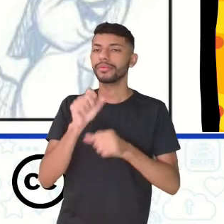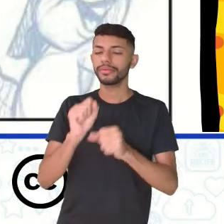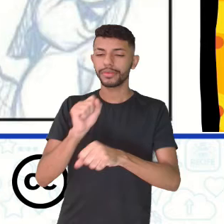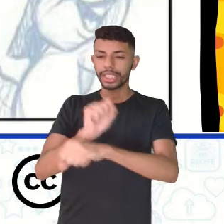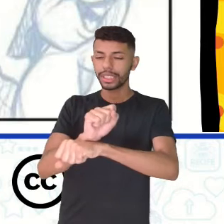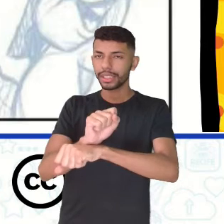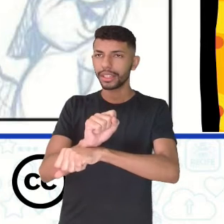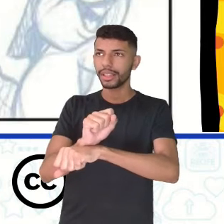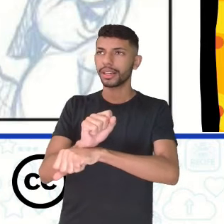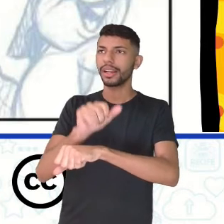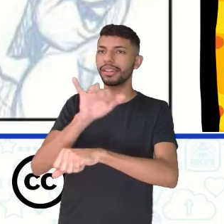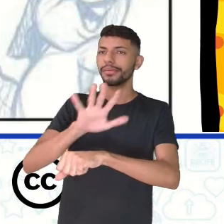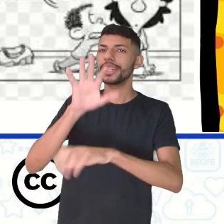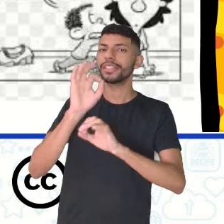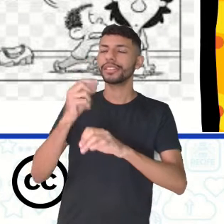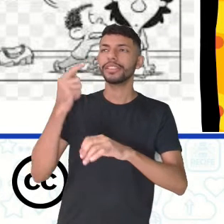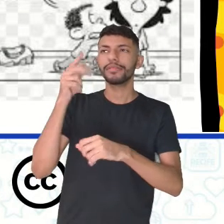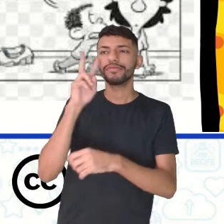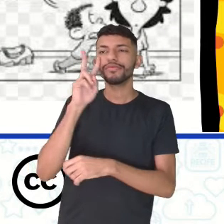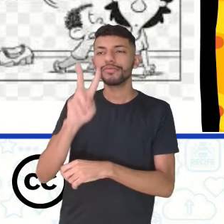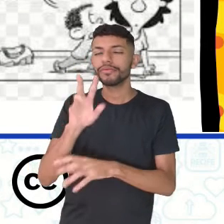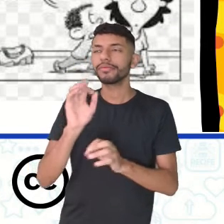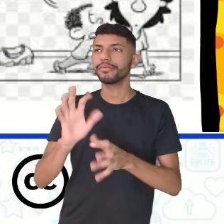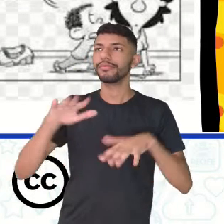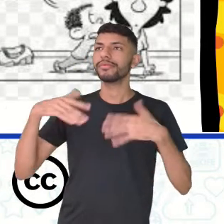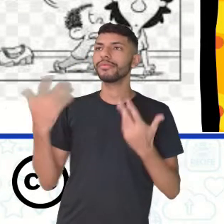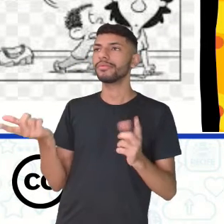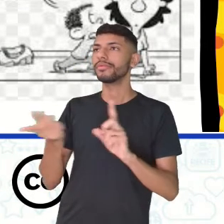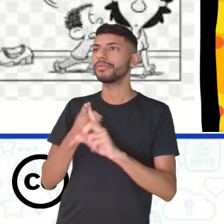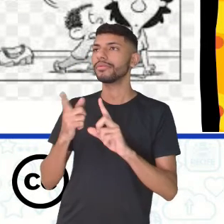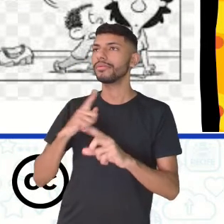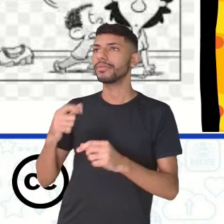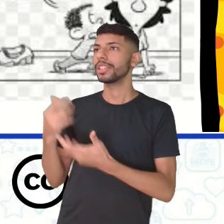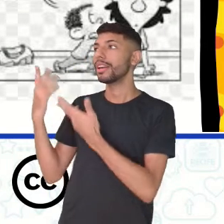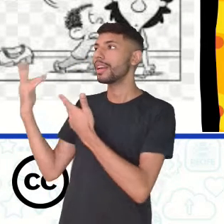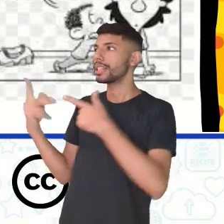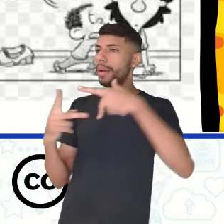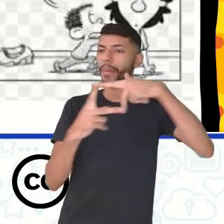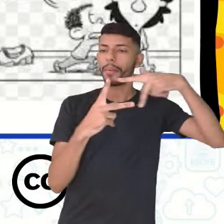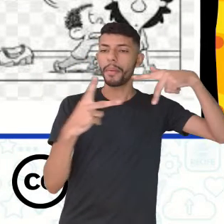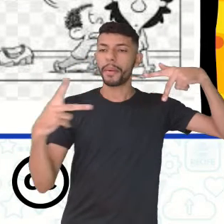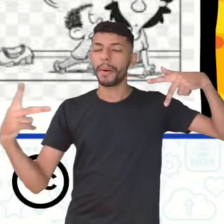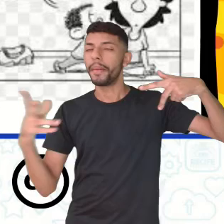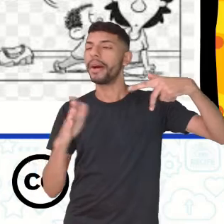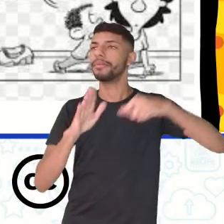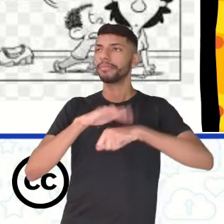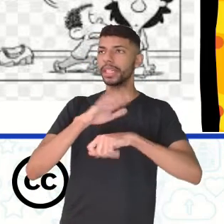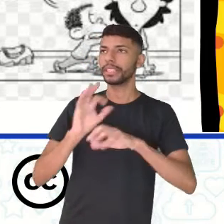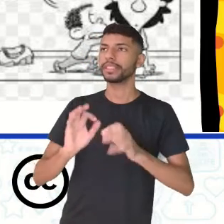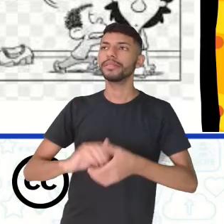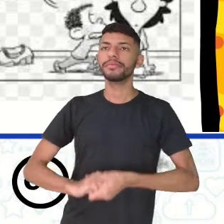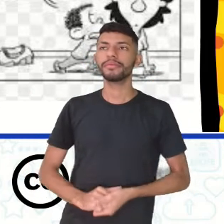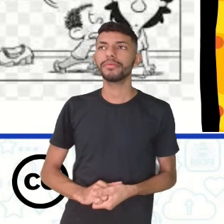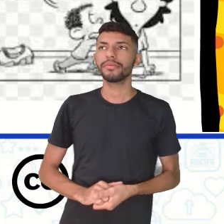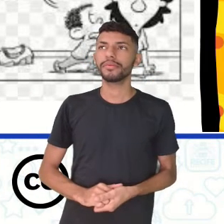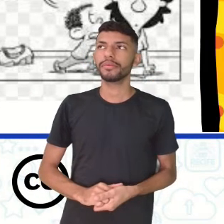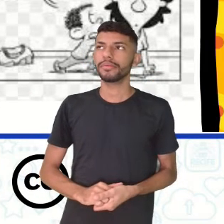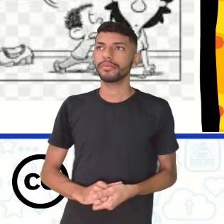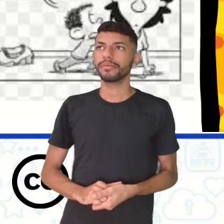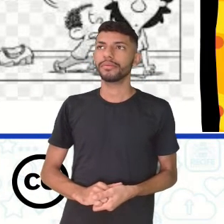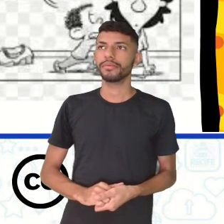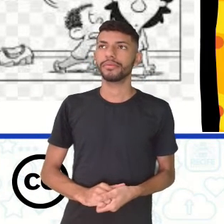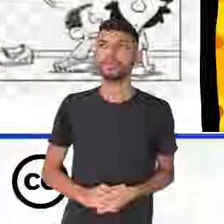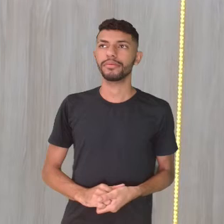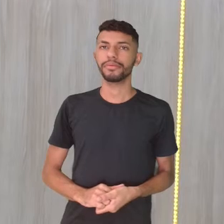parar, congelar a imagem e ver. E temos a tirinha mais rebuscada também, que são de três quadros e quatro quadros, né? Aqui em inglês,